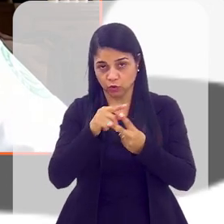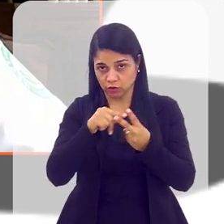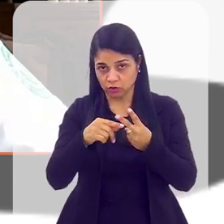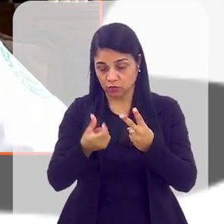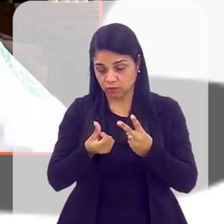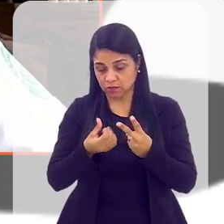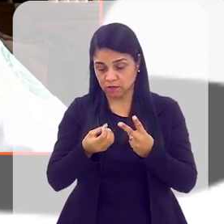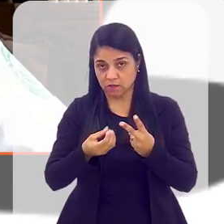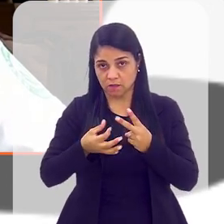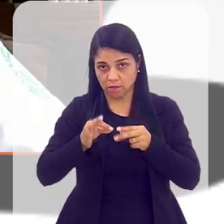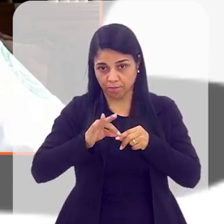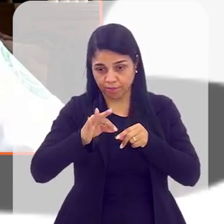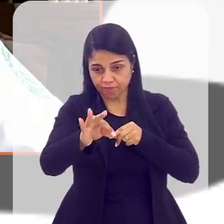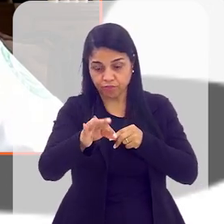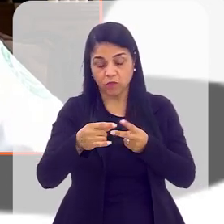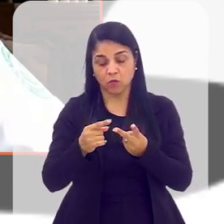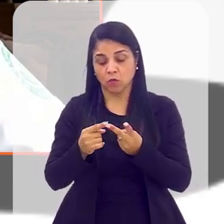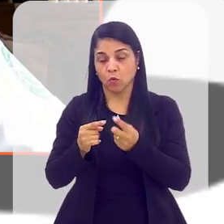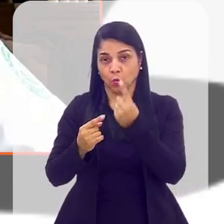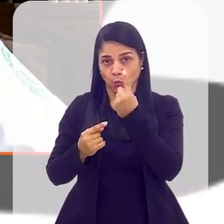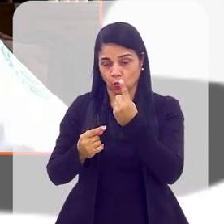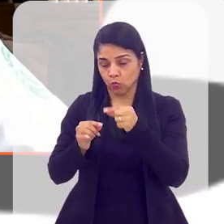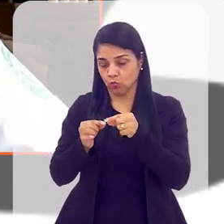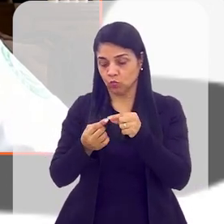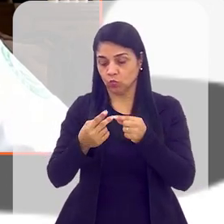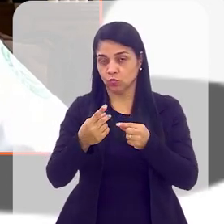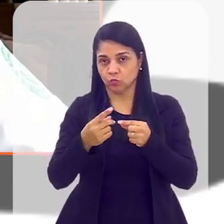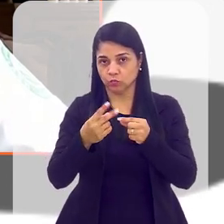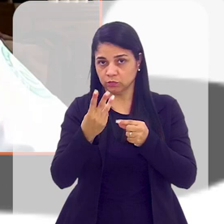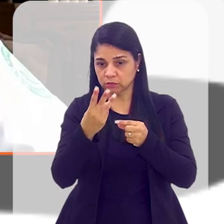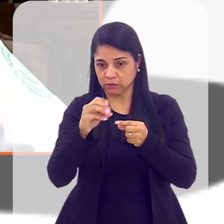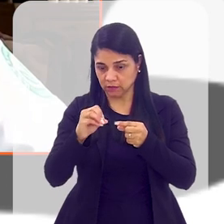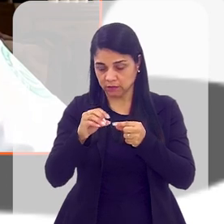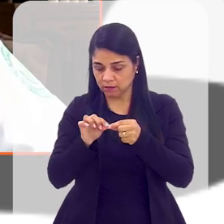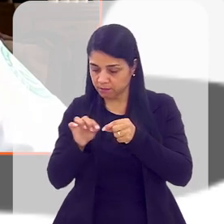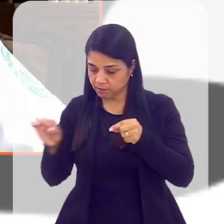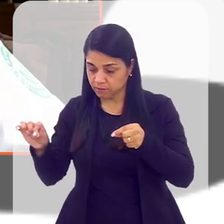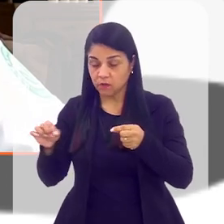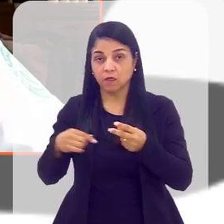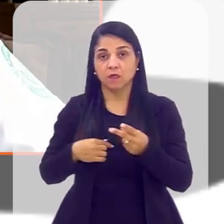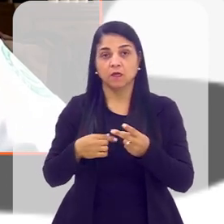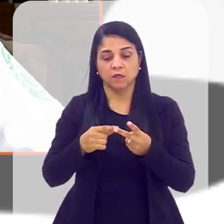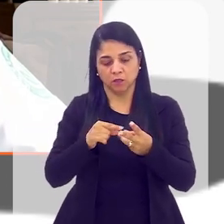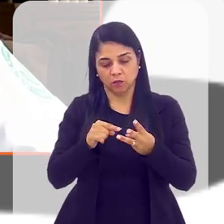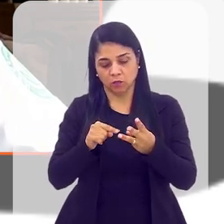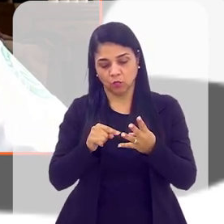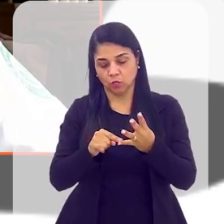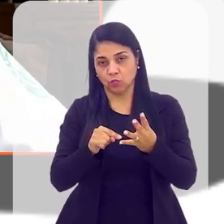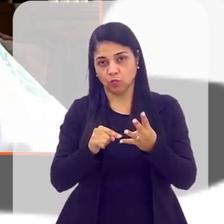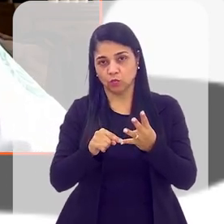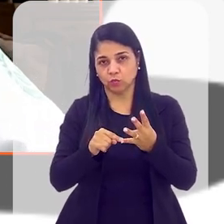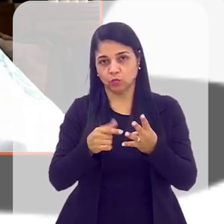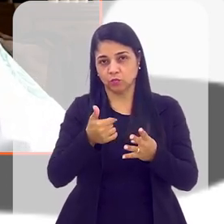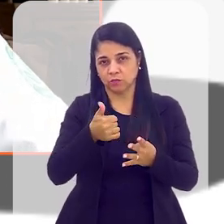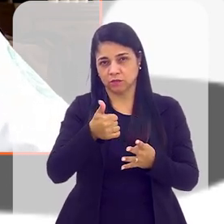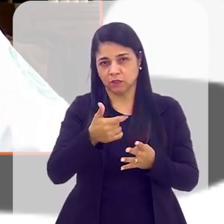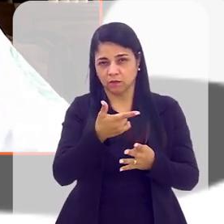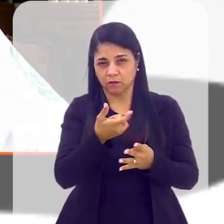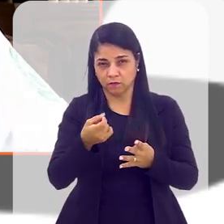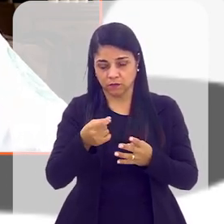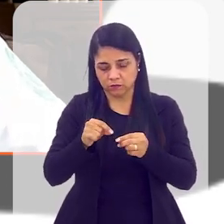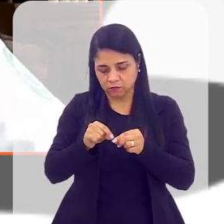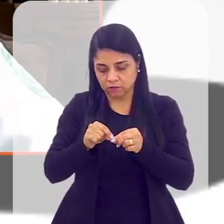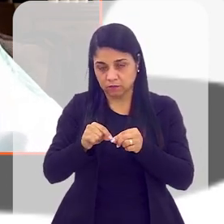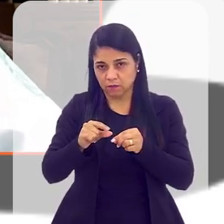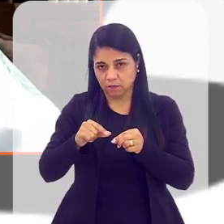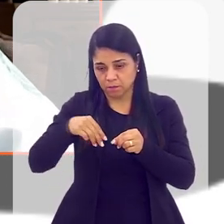de largura, um com 30 e um perfil U de 104 centímetros, 104 milímetros. Com esses quatro módulos, a gente faz toda a